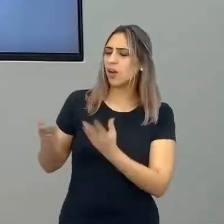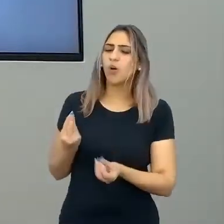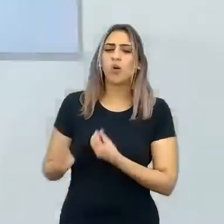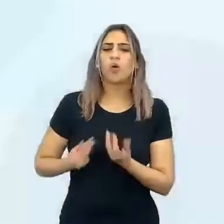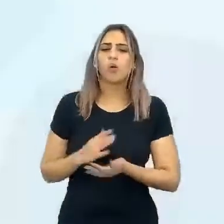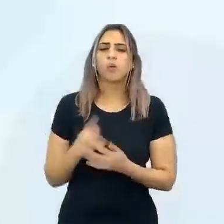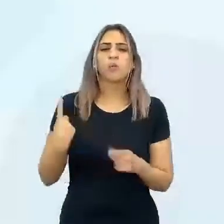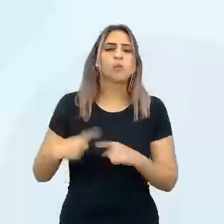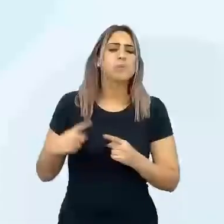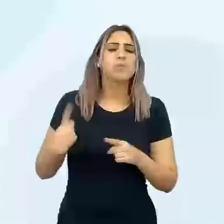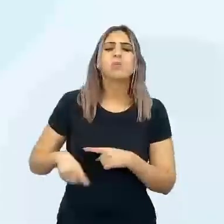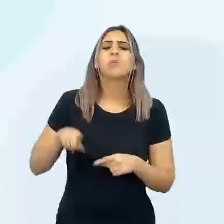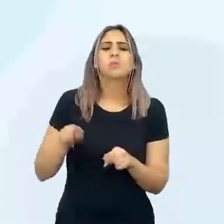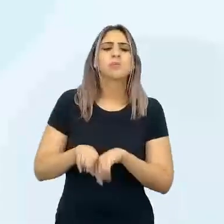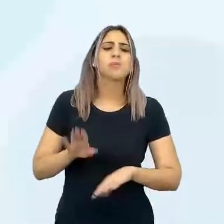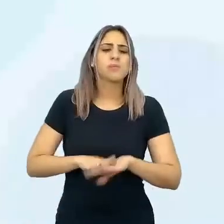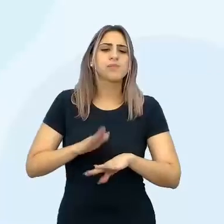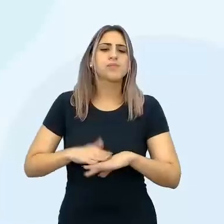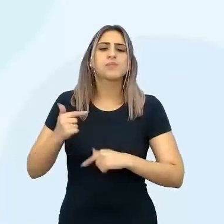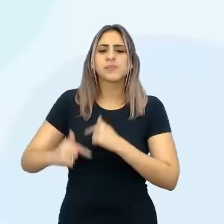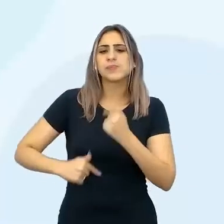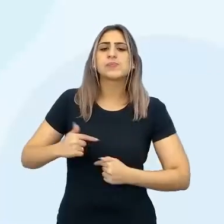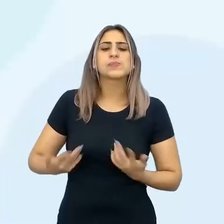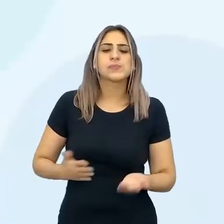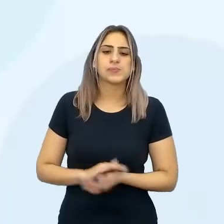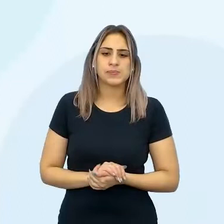O porquê que você está fazendo esse trabalho.